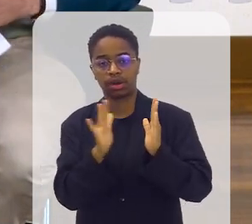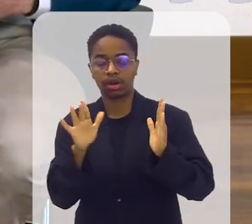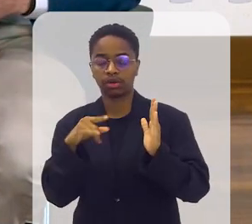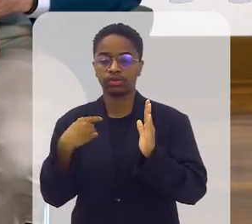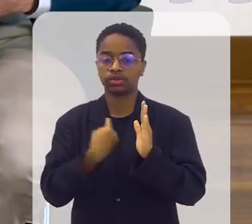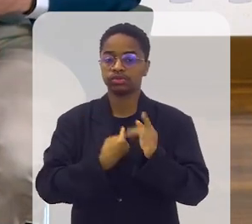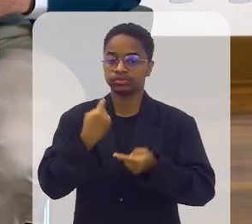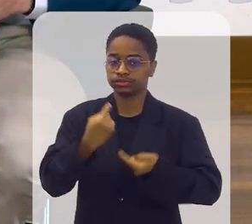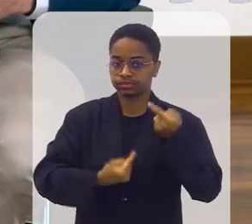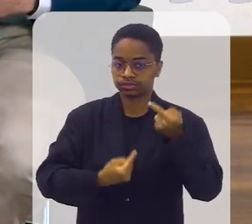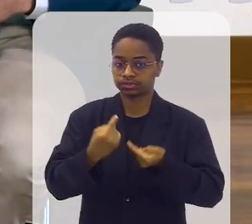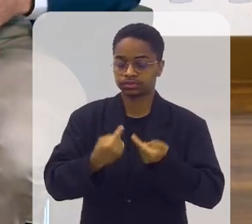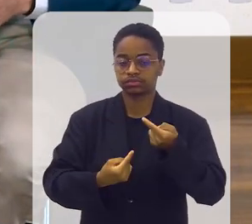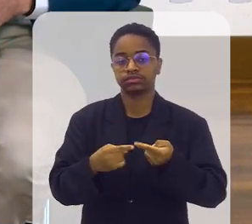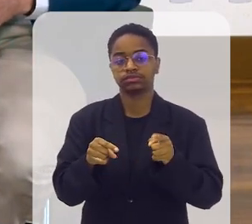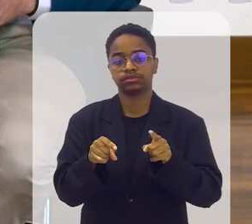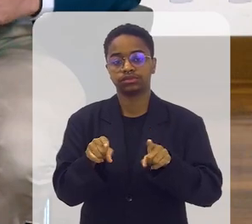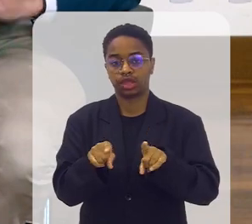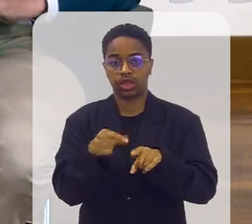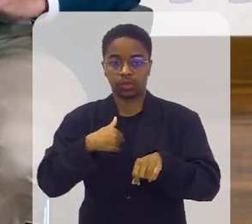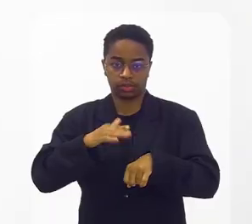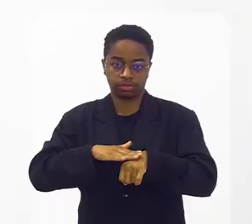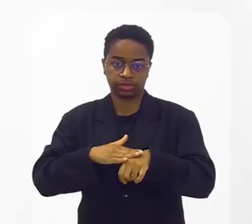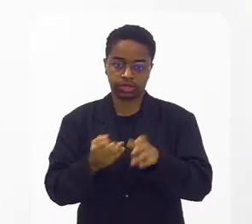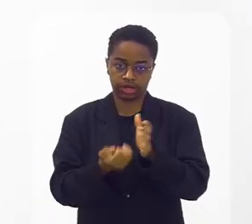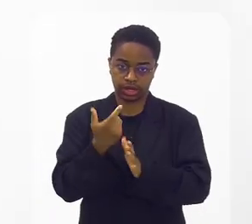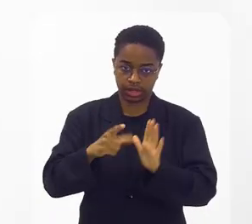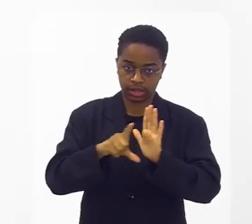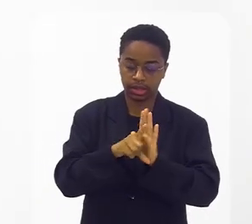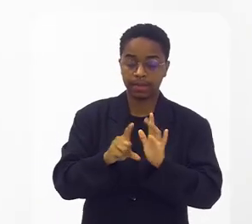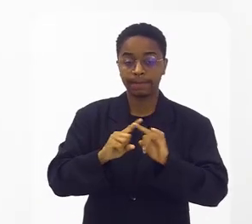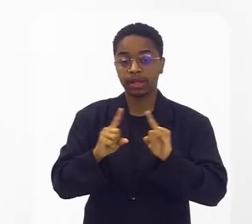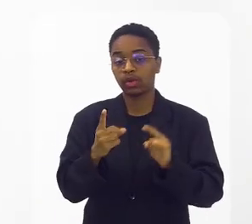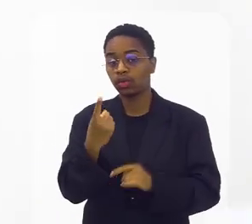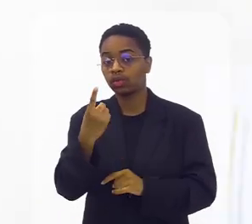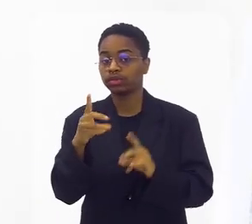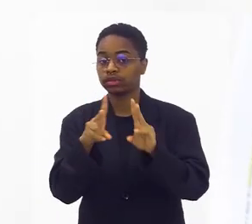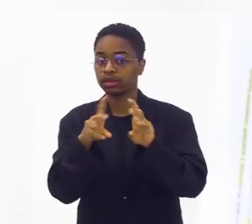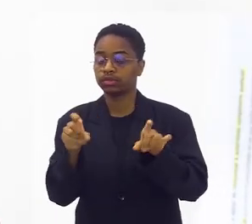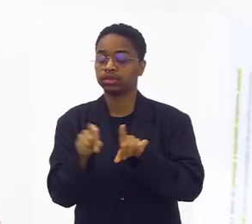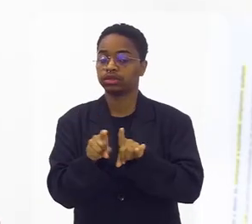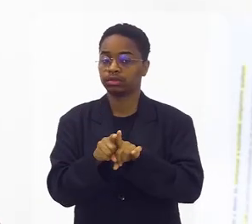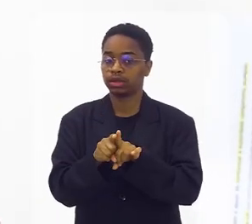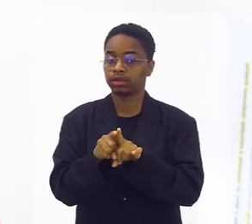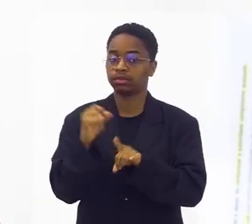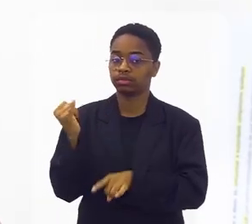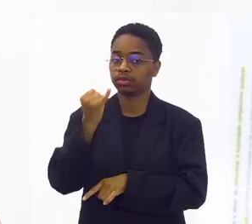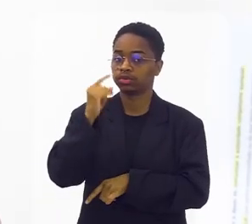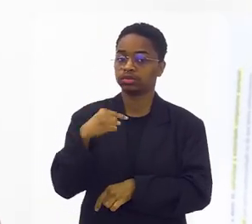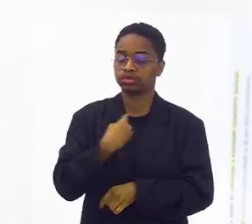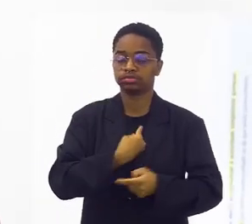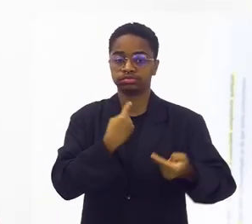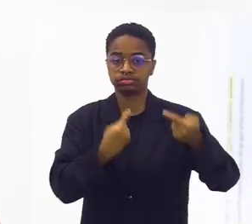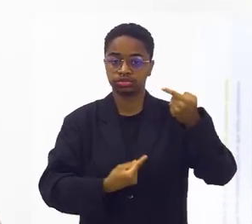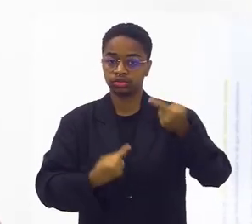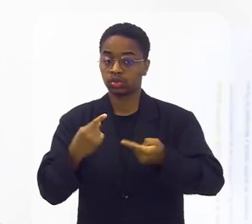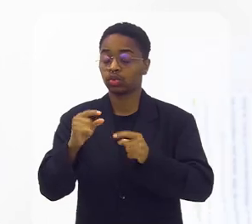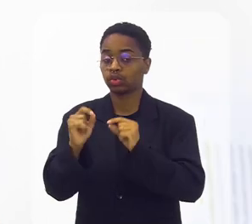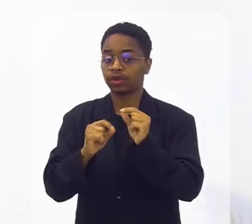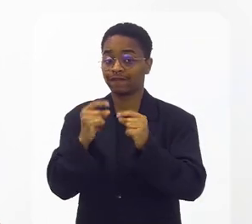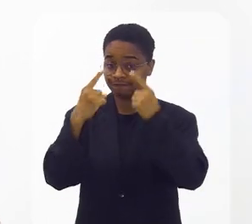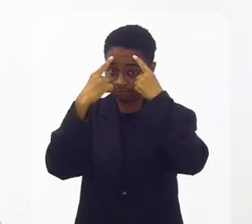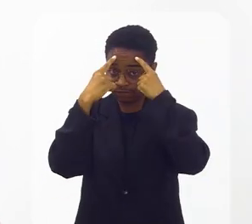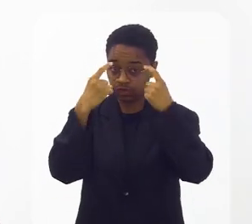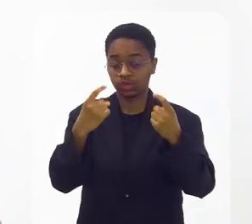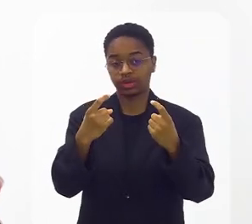autoria, a gente discutir, debater o tema da pessoa idosa. E um dos temas que está muito latente